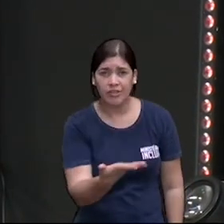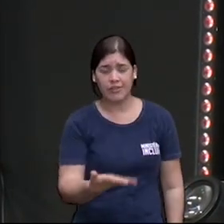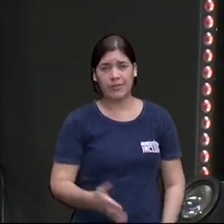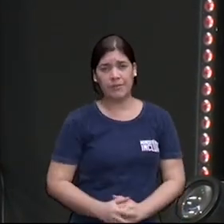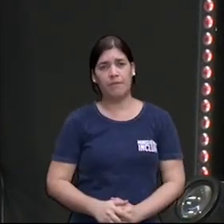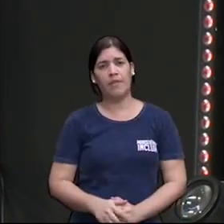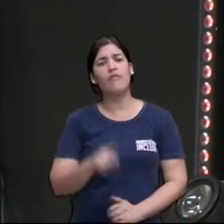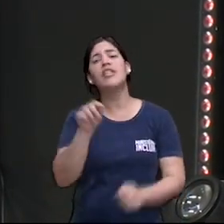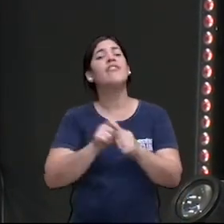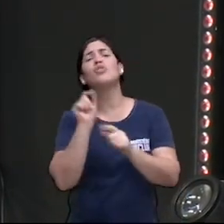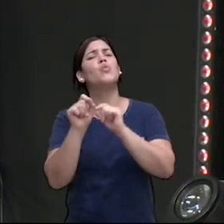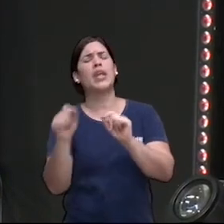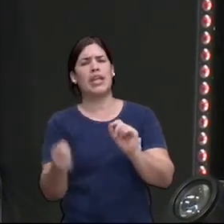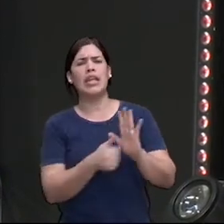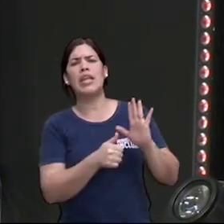tá, o que você faz na igreja?